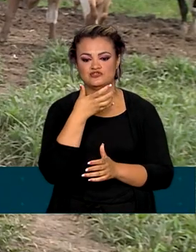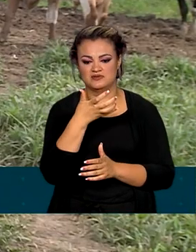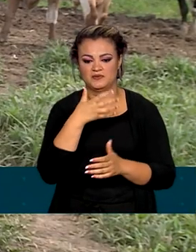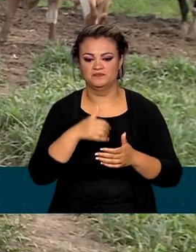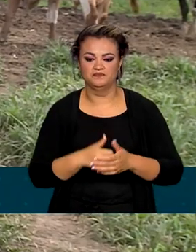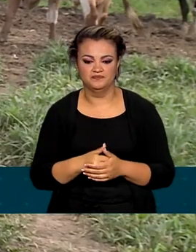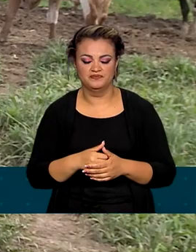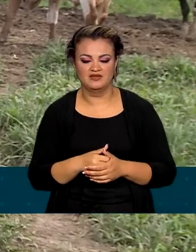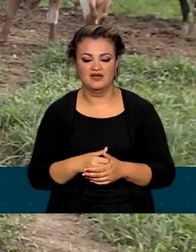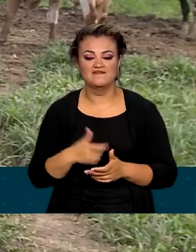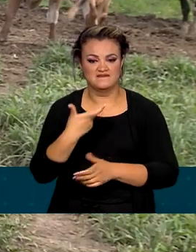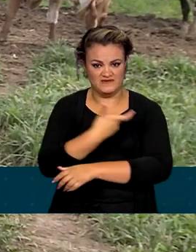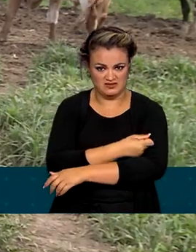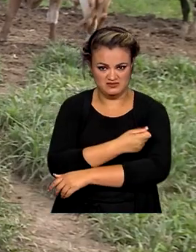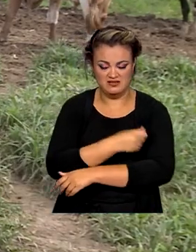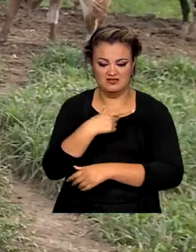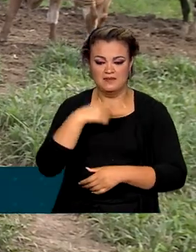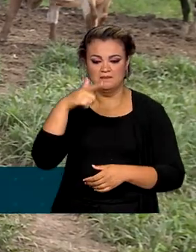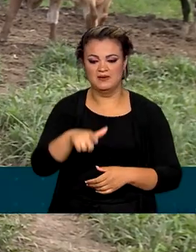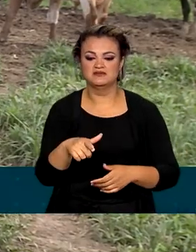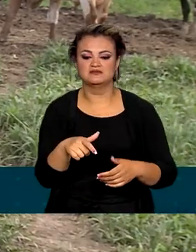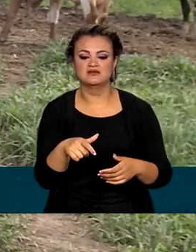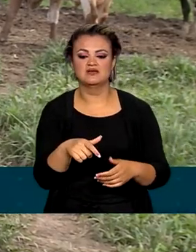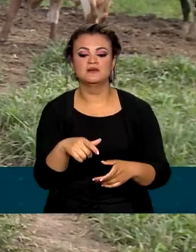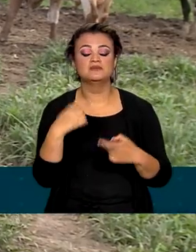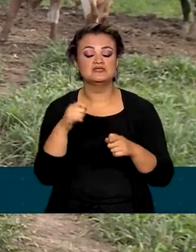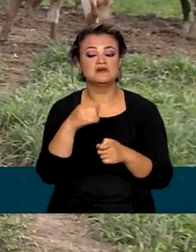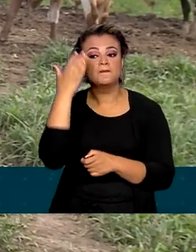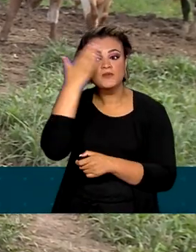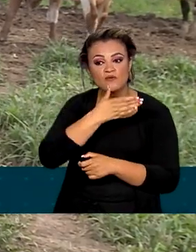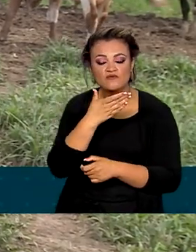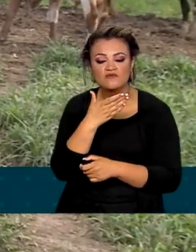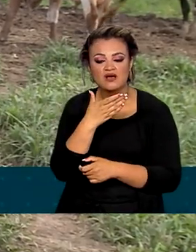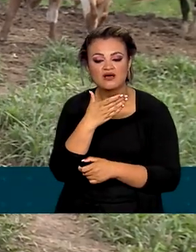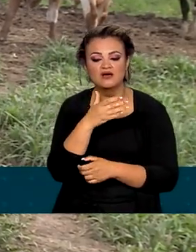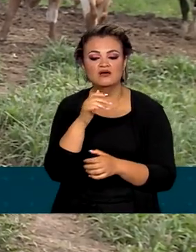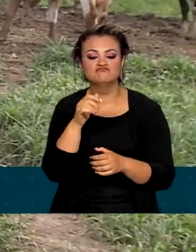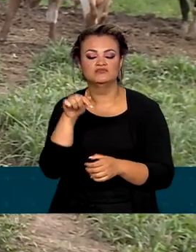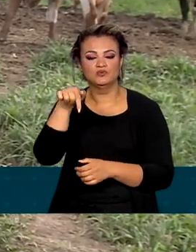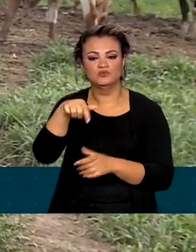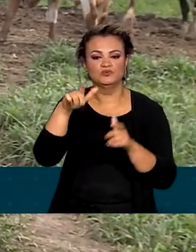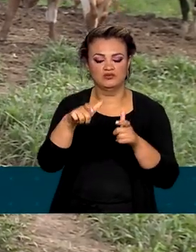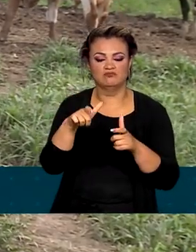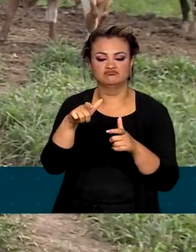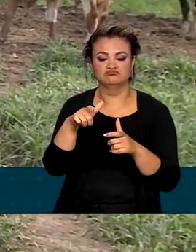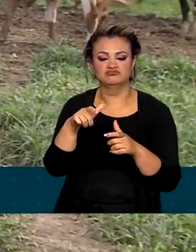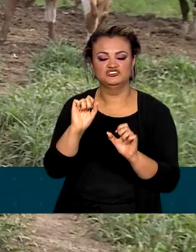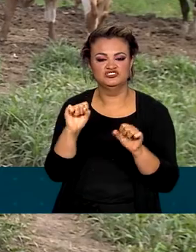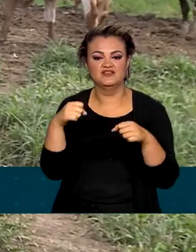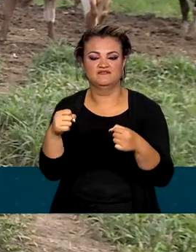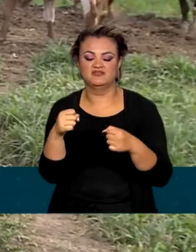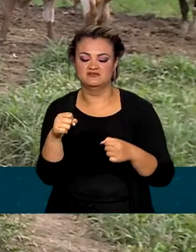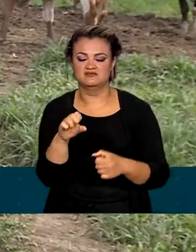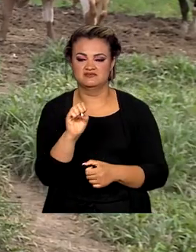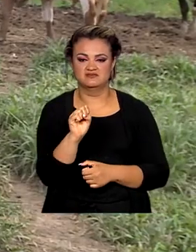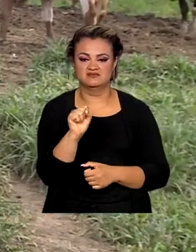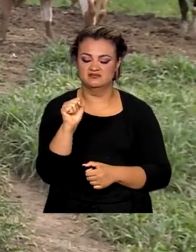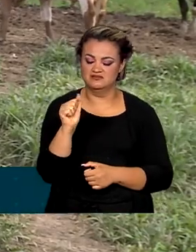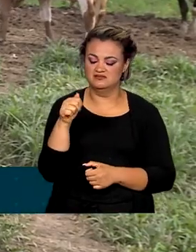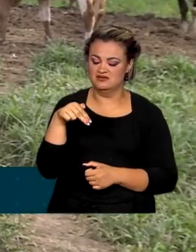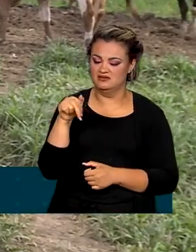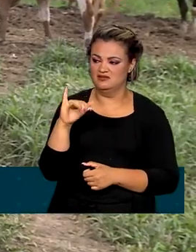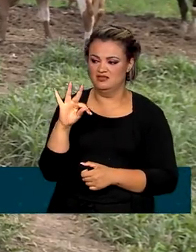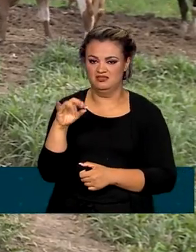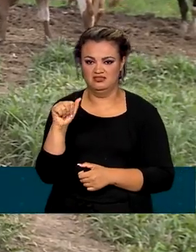Além da vacinação, os produtores devem fazer a comprovação junto ao órgão executor de defesa sanitária animal